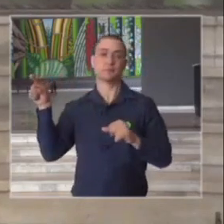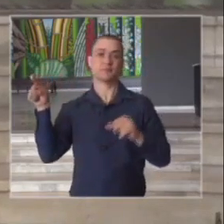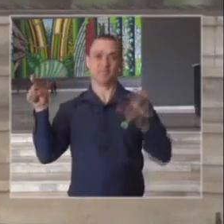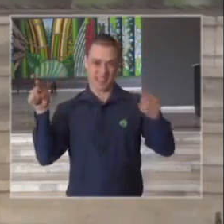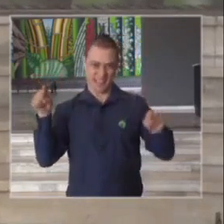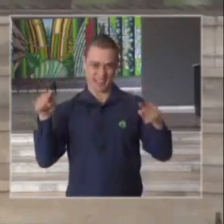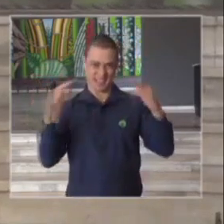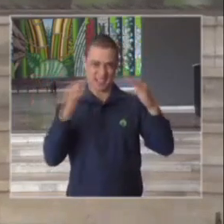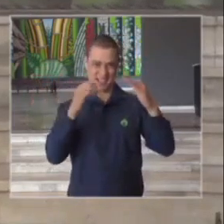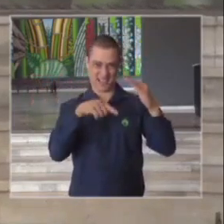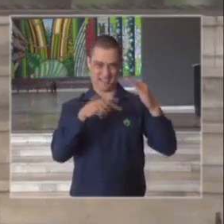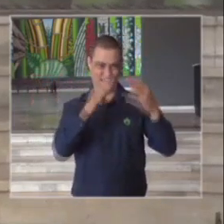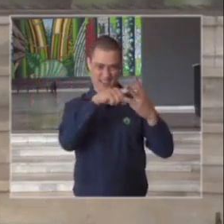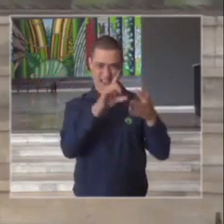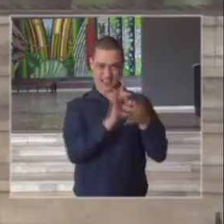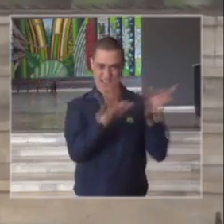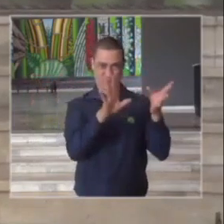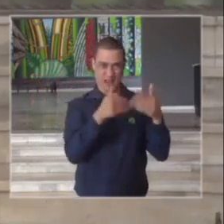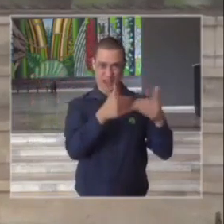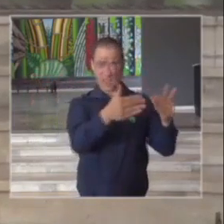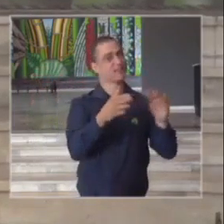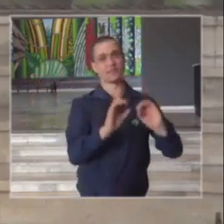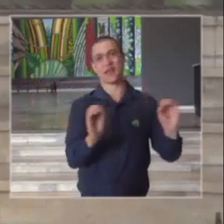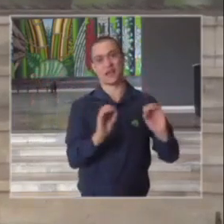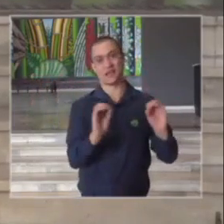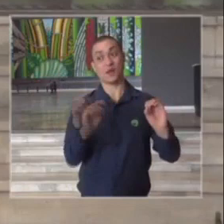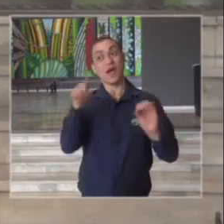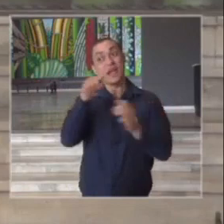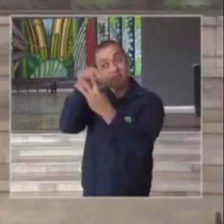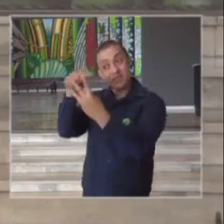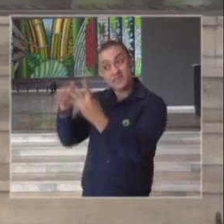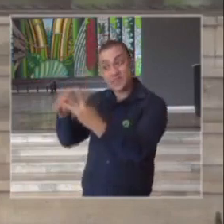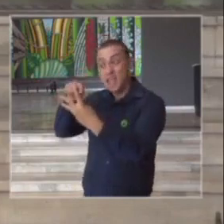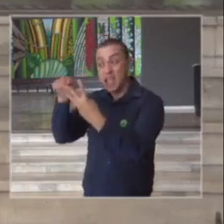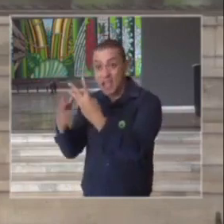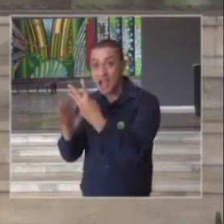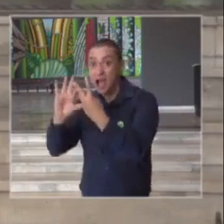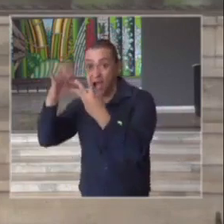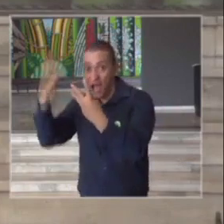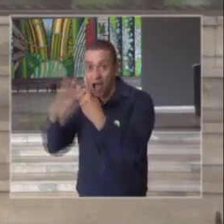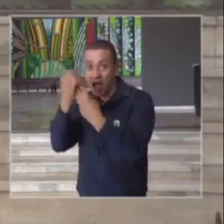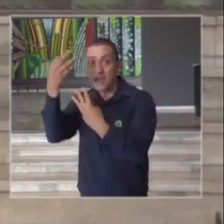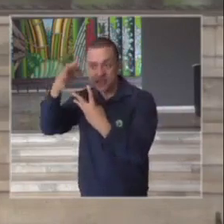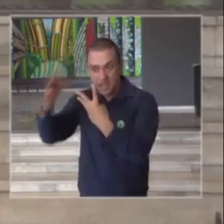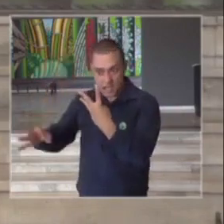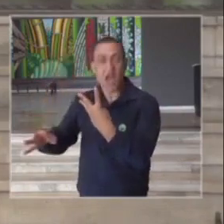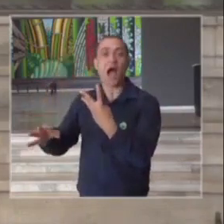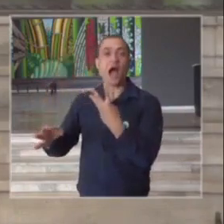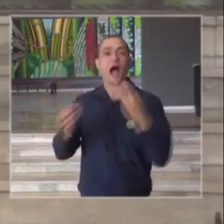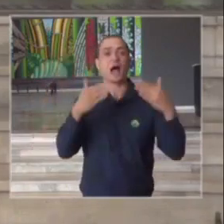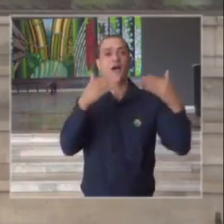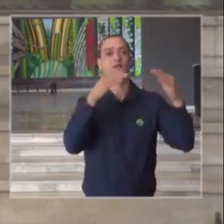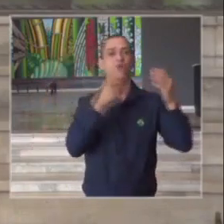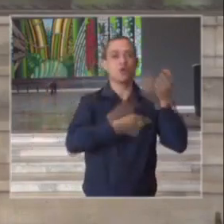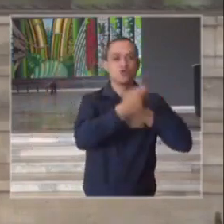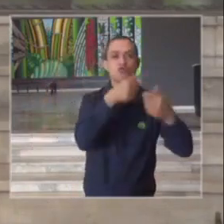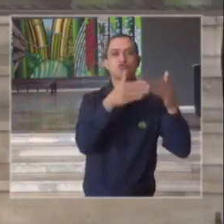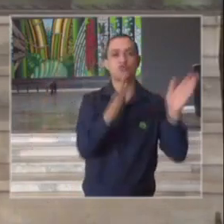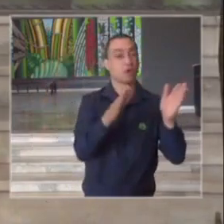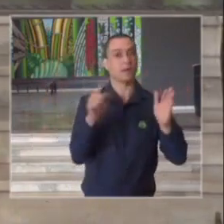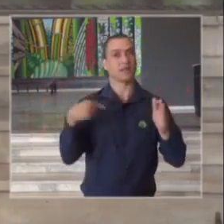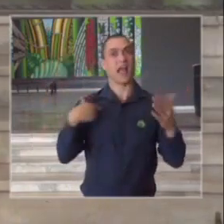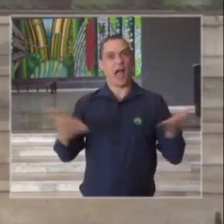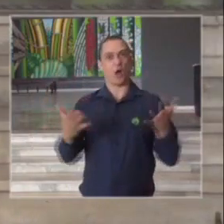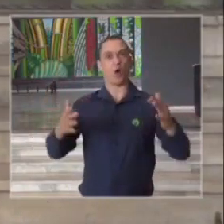estes são os três fatores que determinarão a nossa decisão portanto não há nada a celebrar a